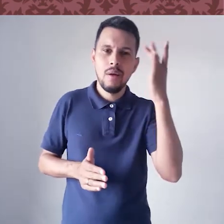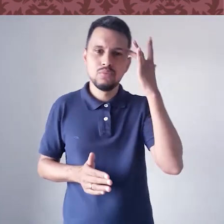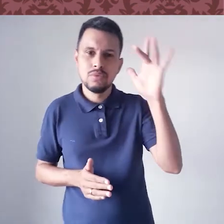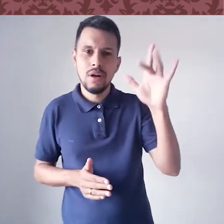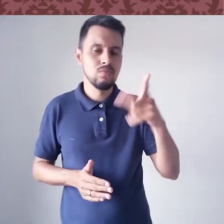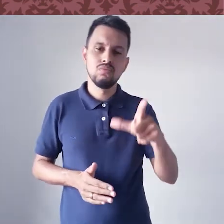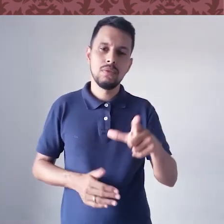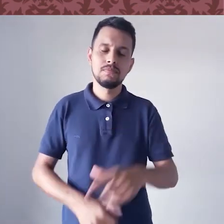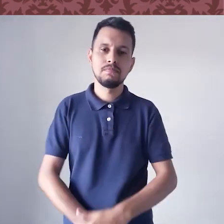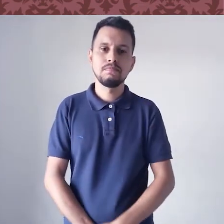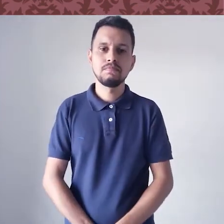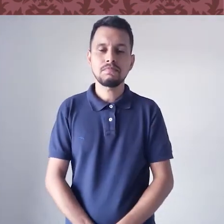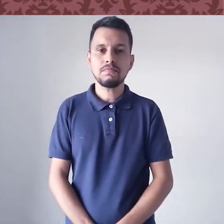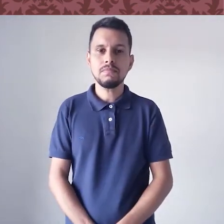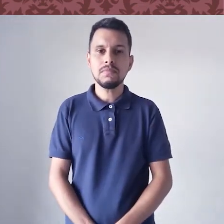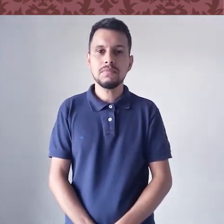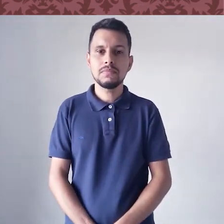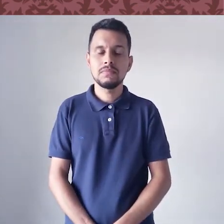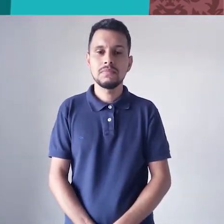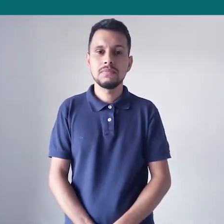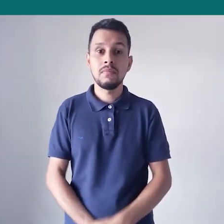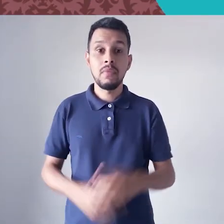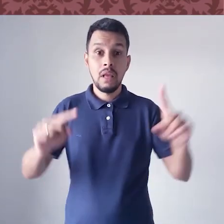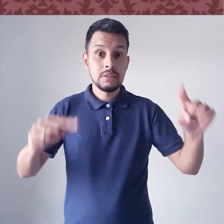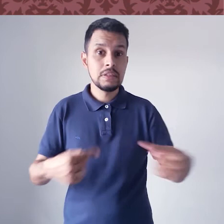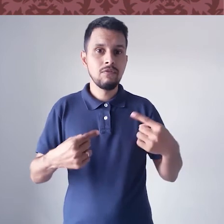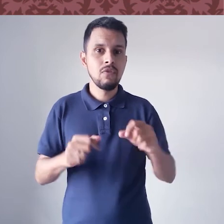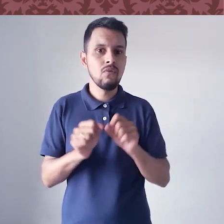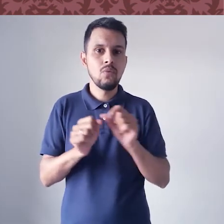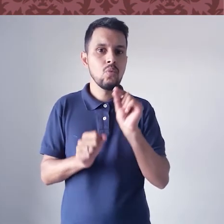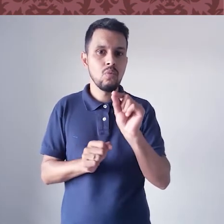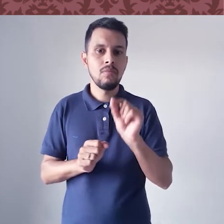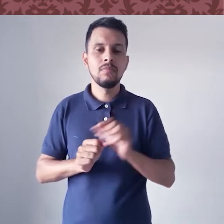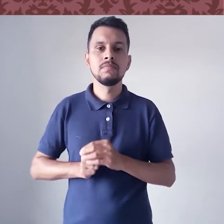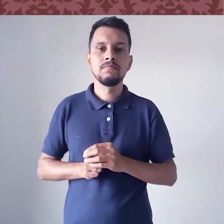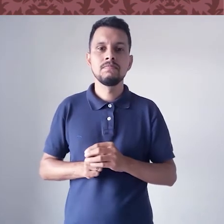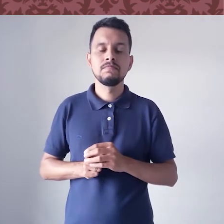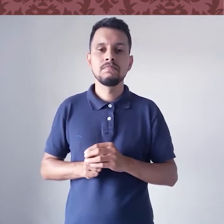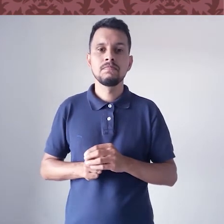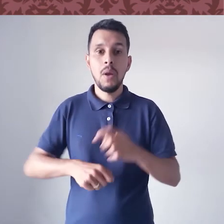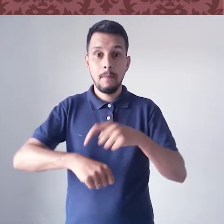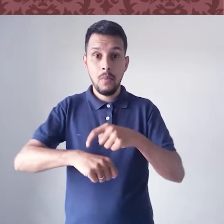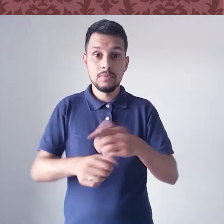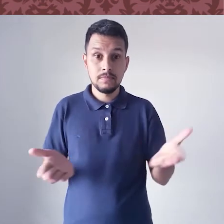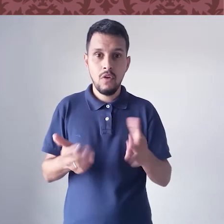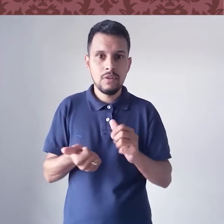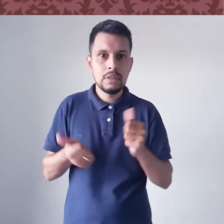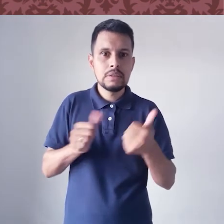pintar, quem não sabe, quem sabe arte, quem não sabe. Um dos maiores desafios é adequar,